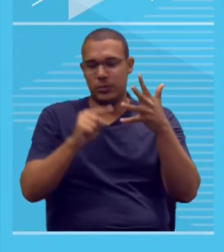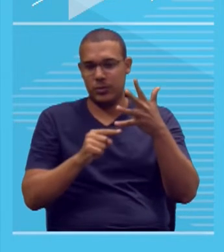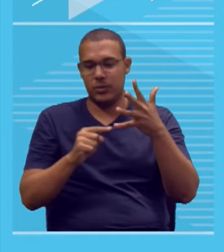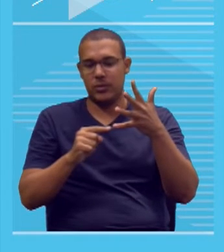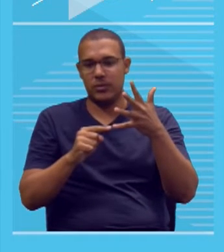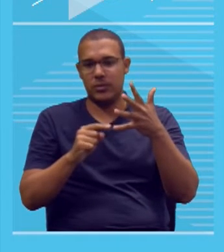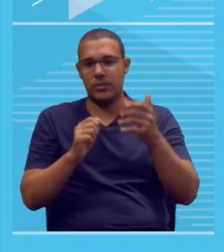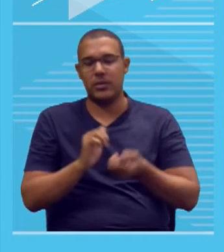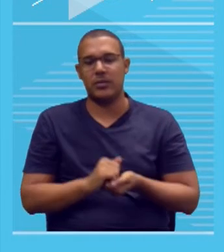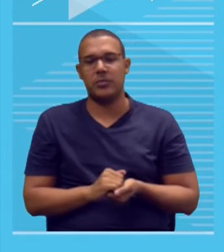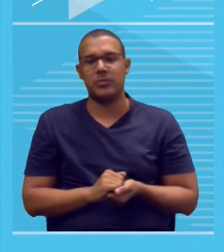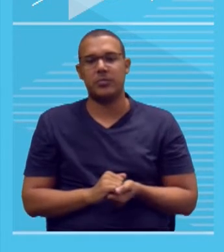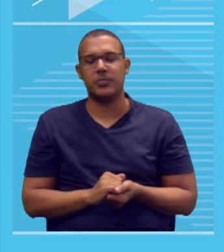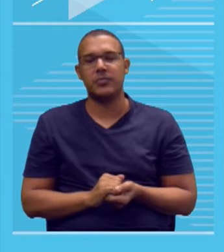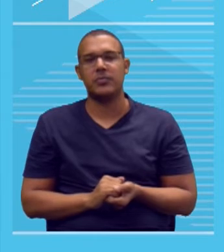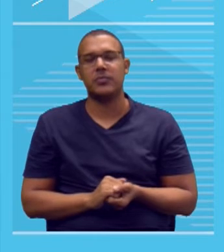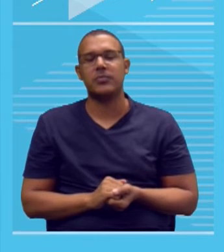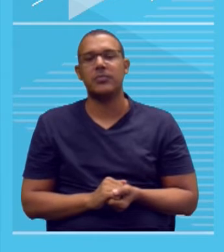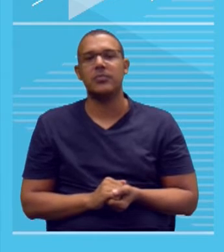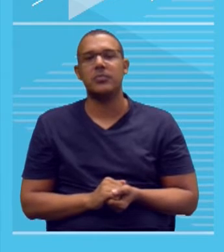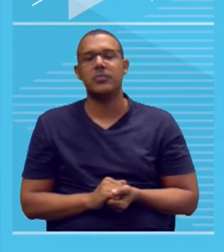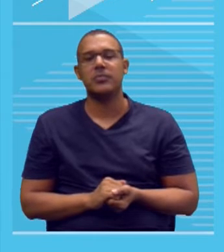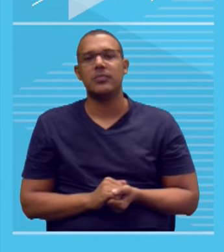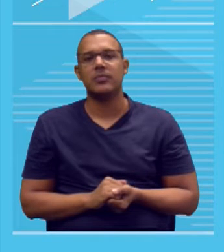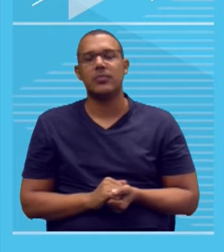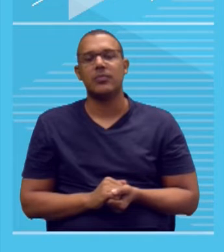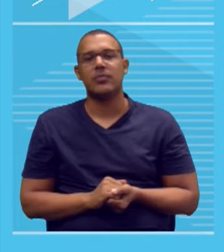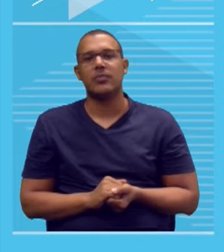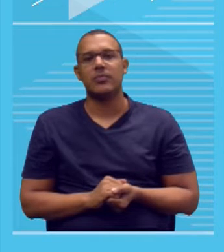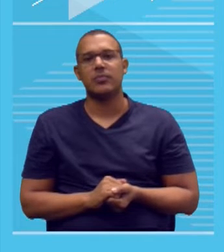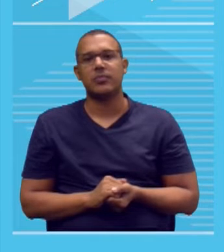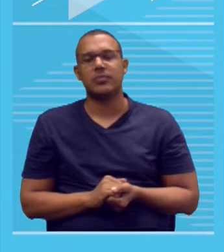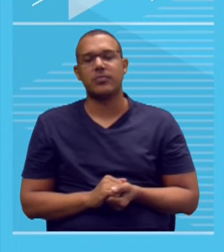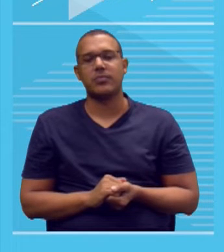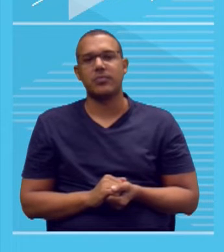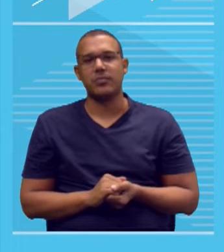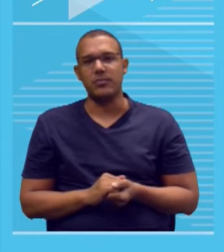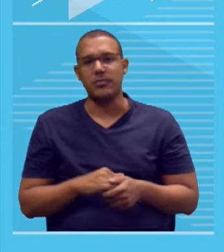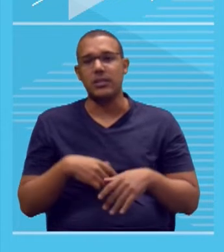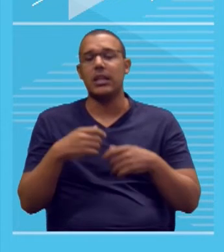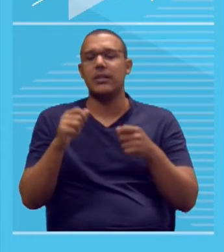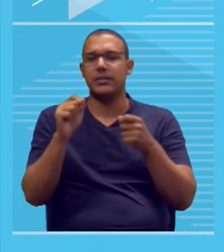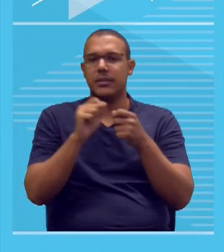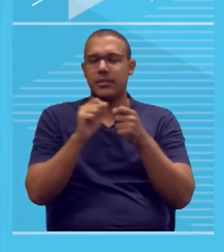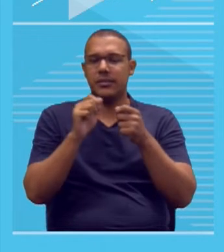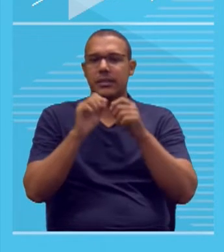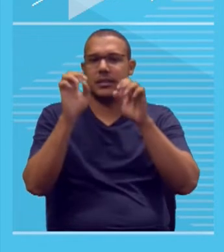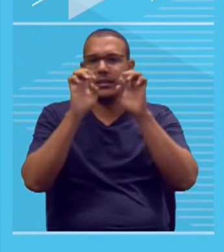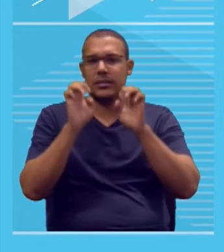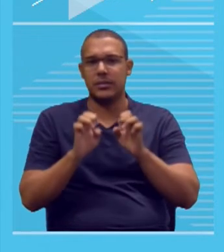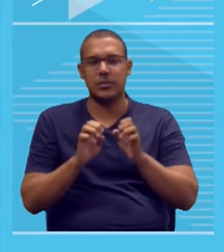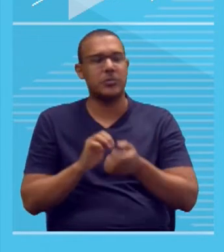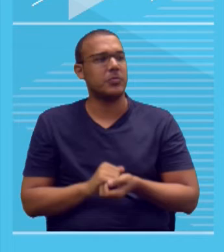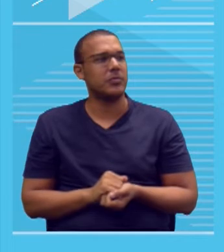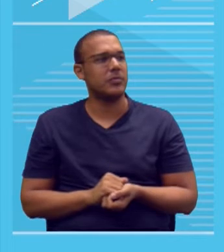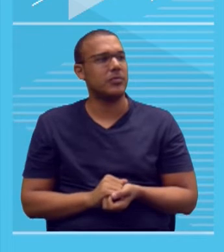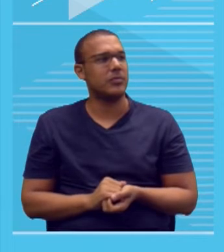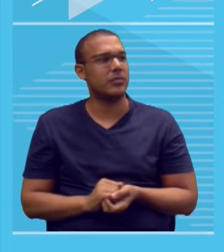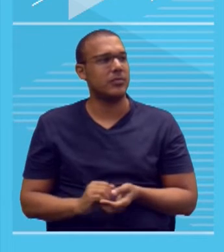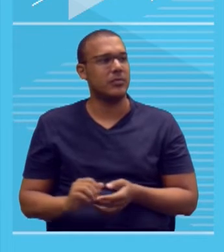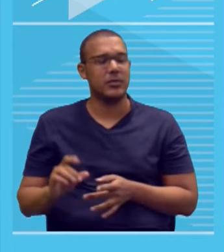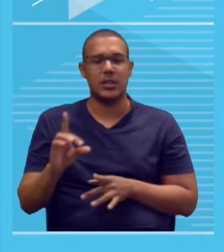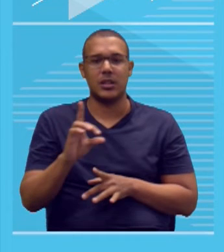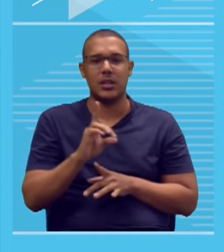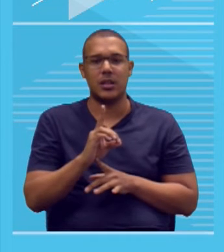tá? Provocadores dessa tese que é situação, problema. Aí você vai fazendo todo o esquema. Meu D1. Defende